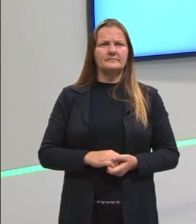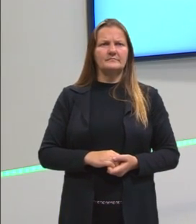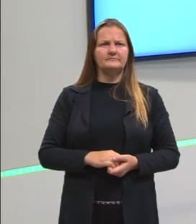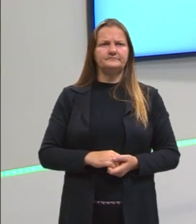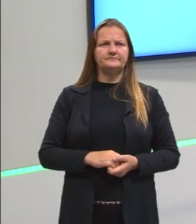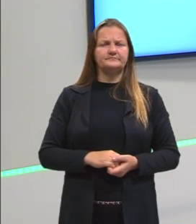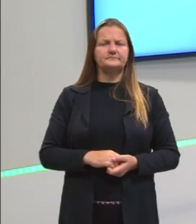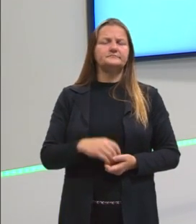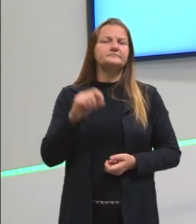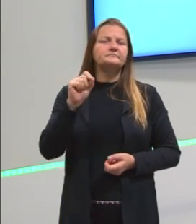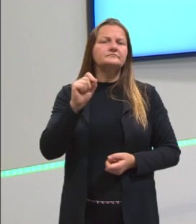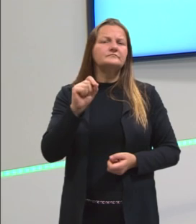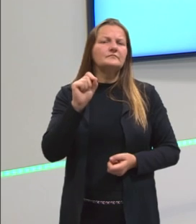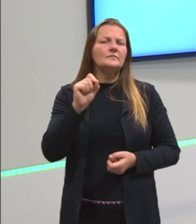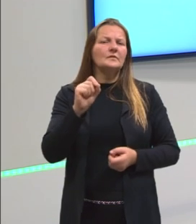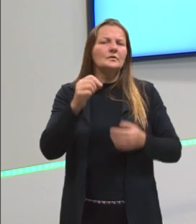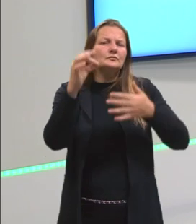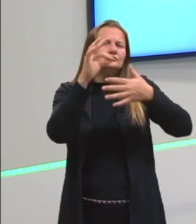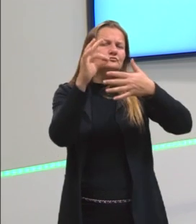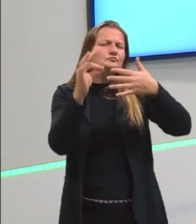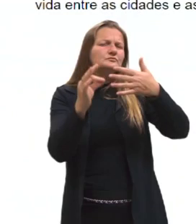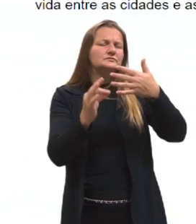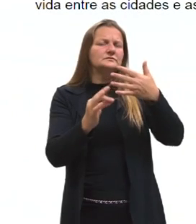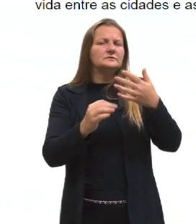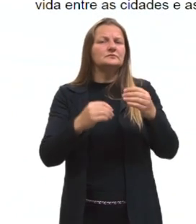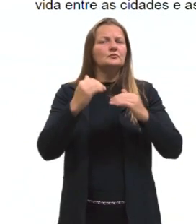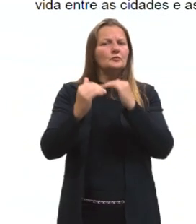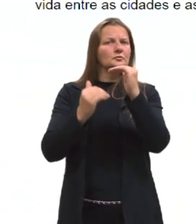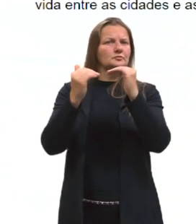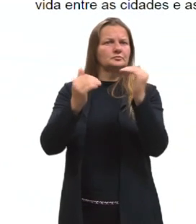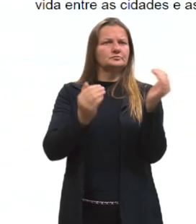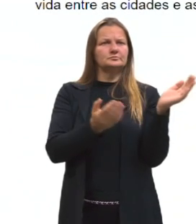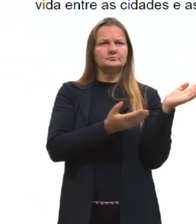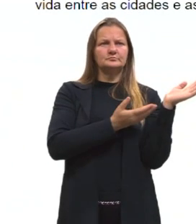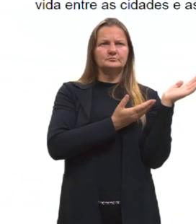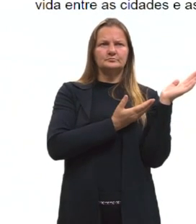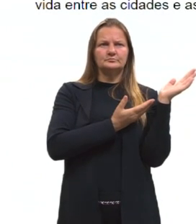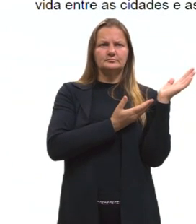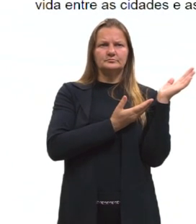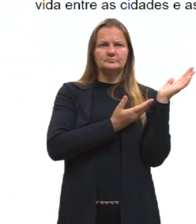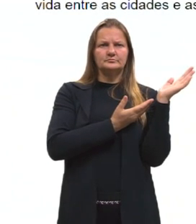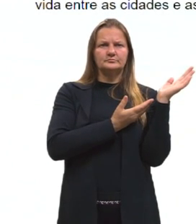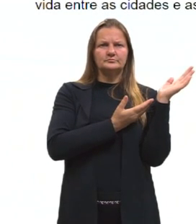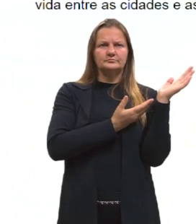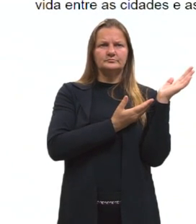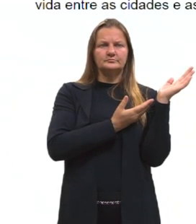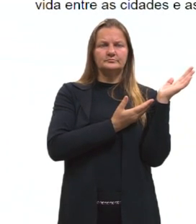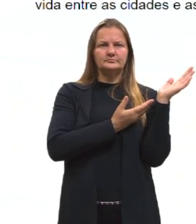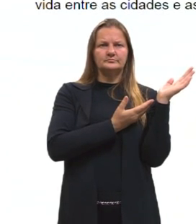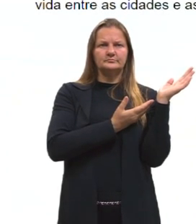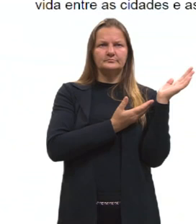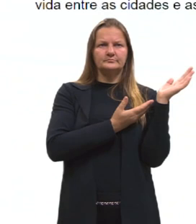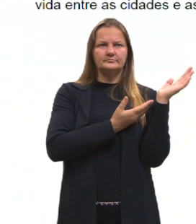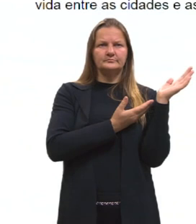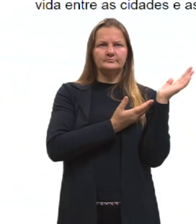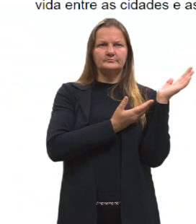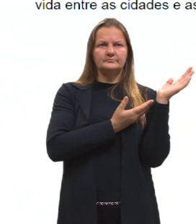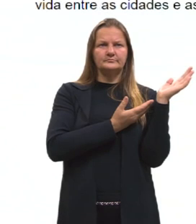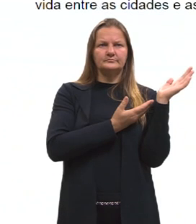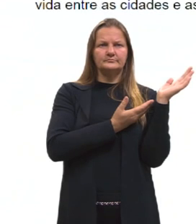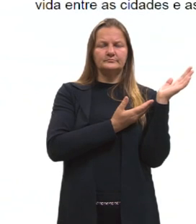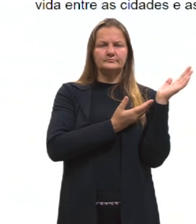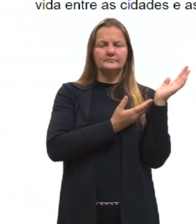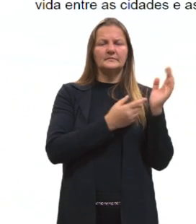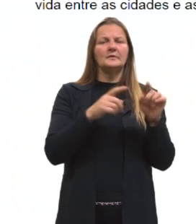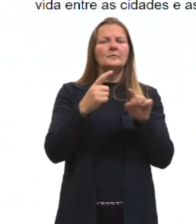E aí, assim, considerando, então, esse processo, certo, de industrialização, ele está ligado muito a essa questão aí do